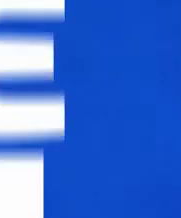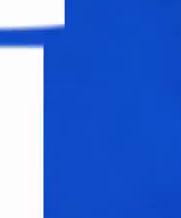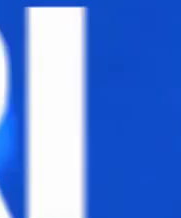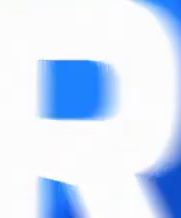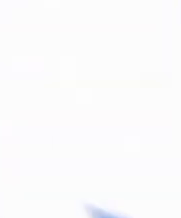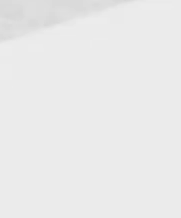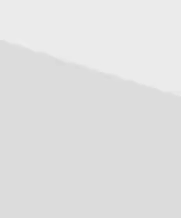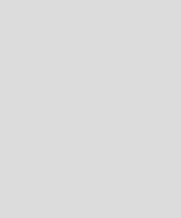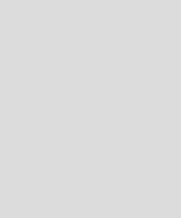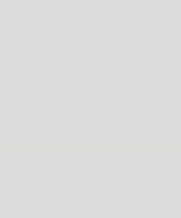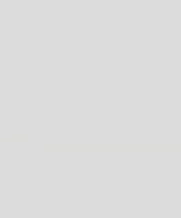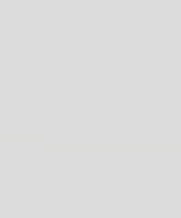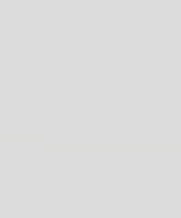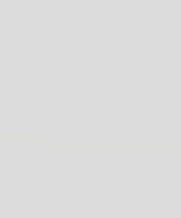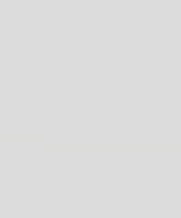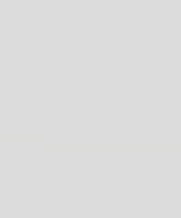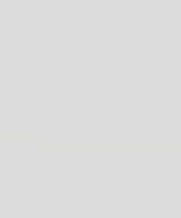Juntos, não